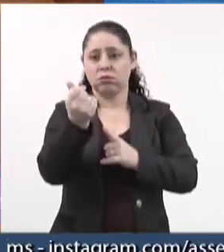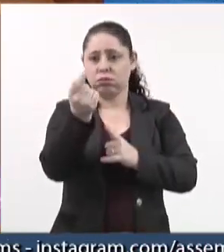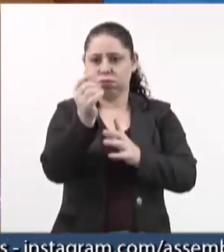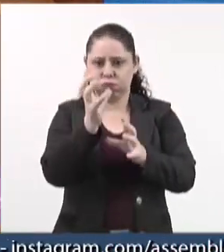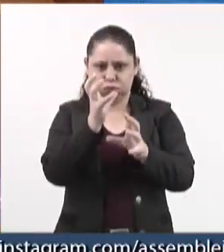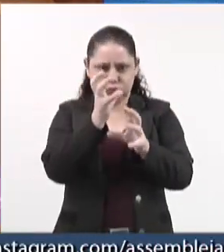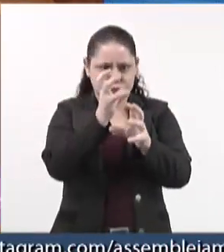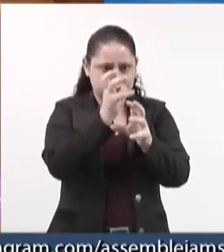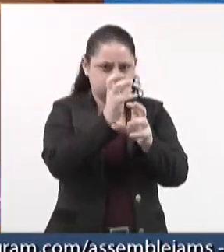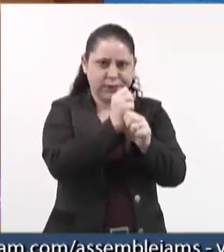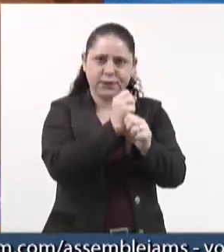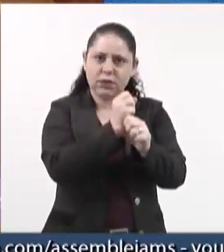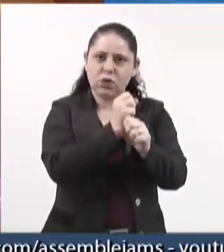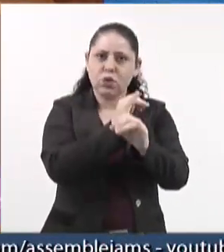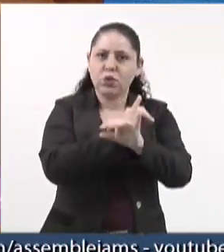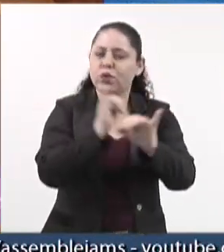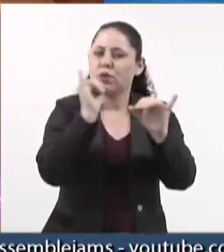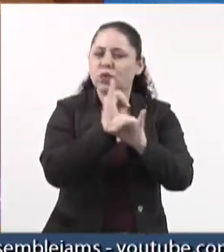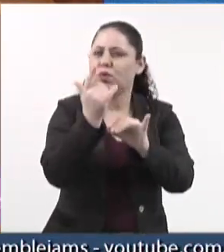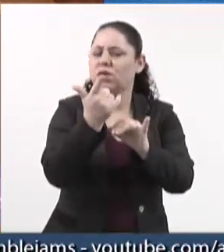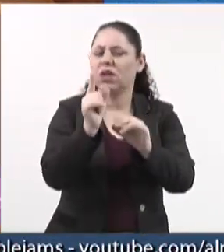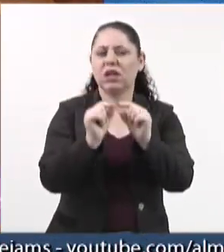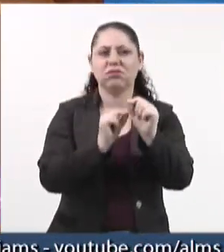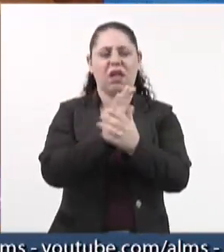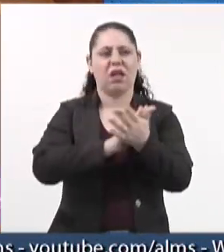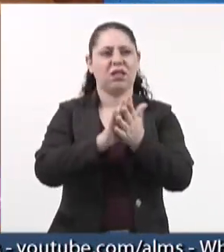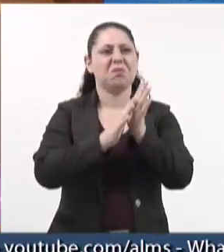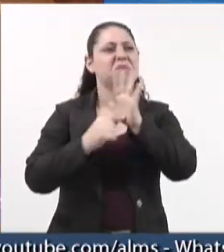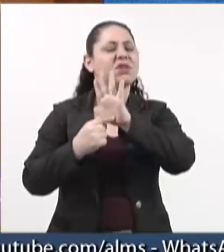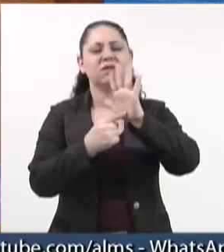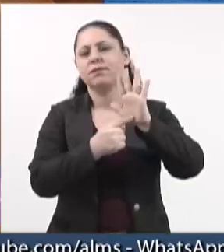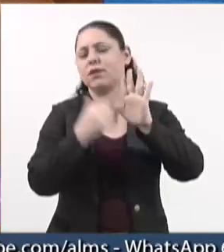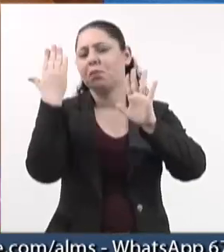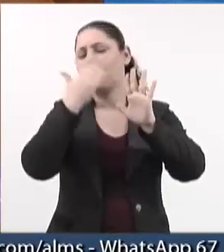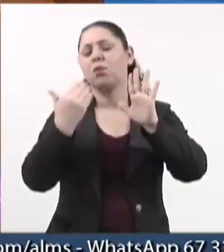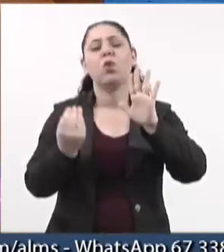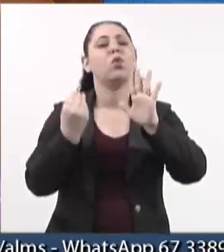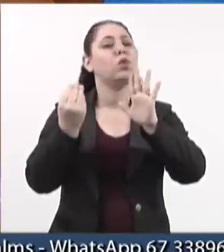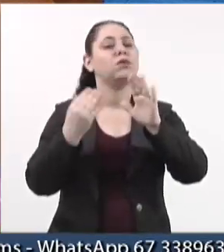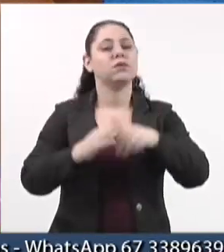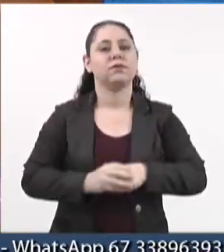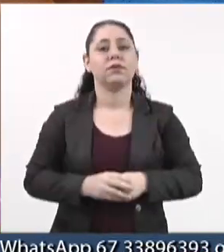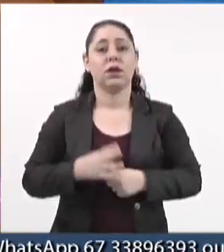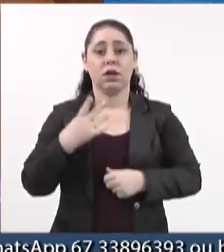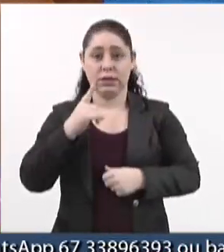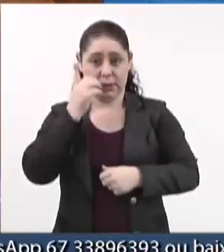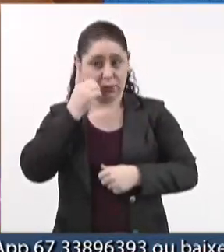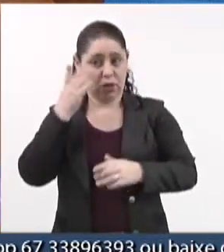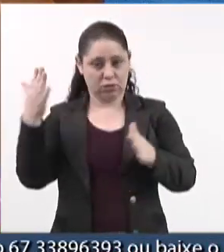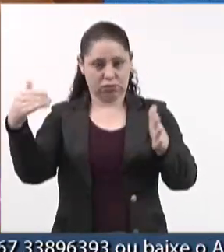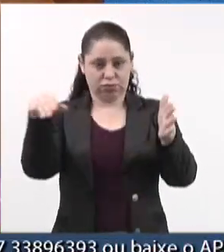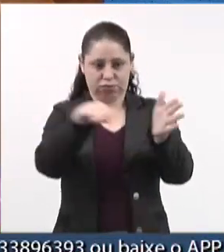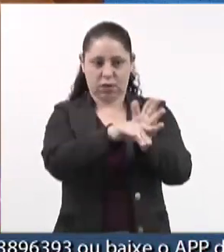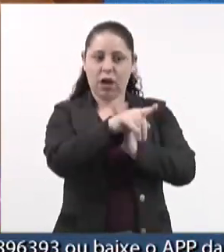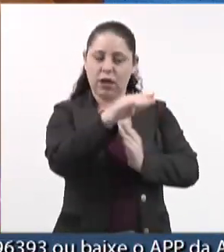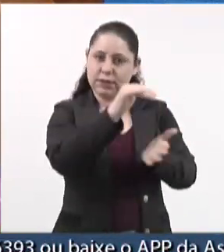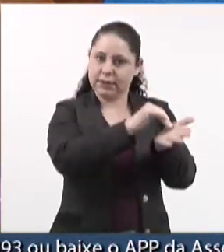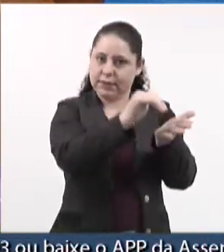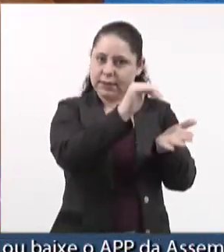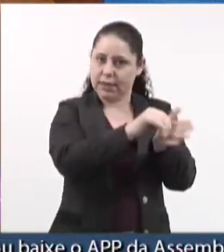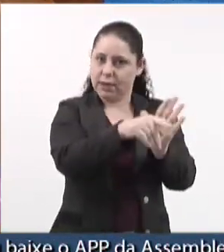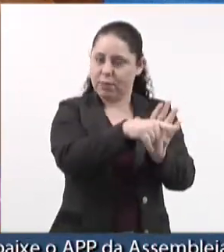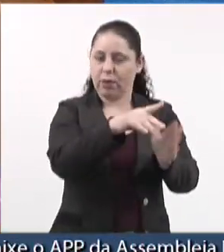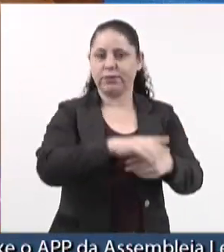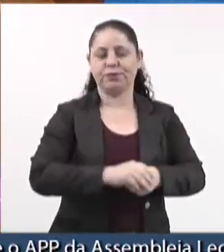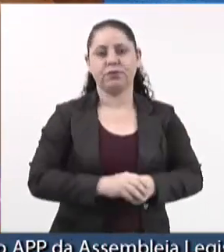tamanho sem a devida publicidade, sendo que se esse parlamentar chegar lá agora, na secretaria,